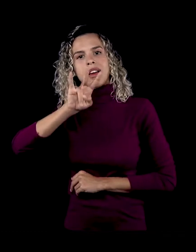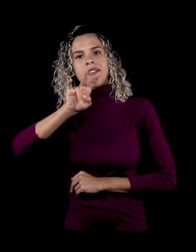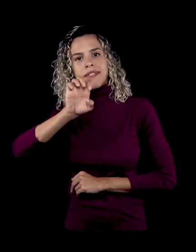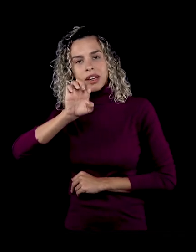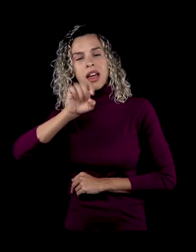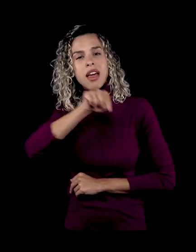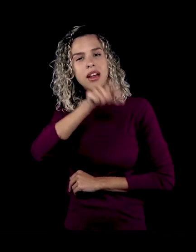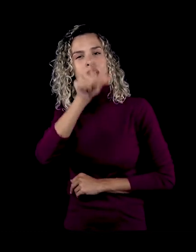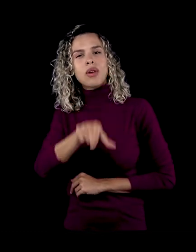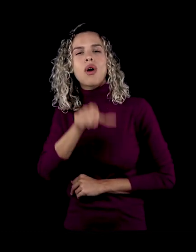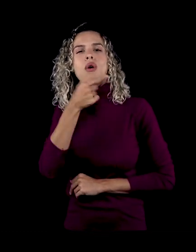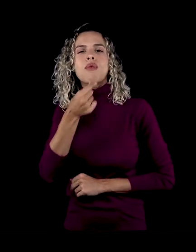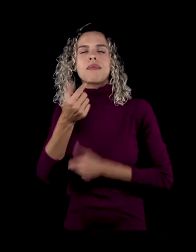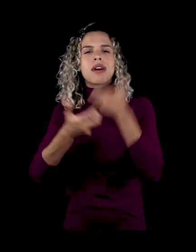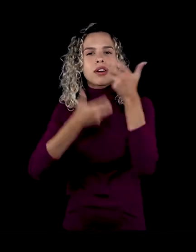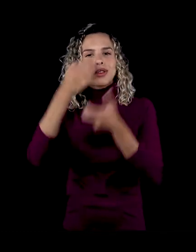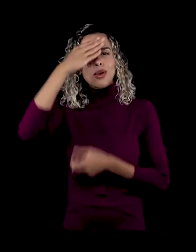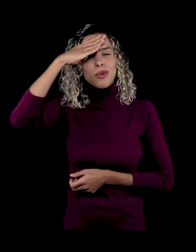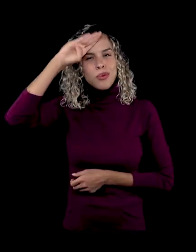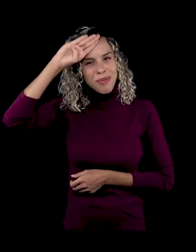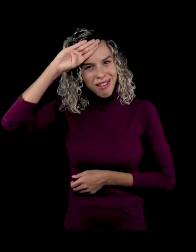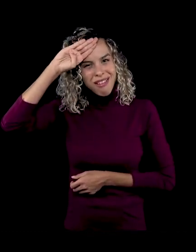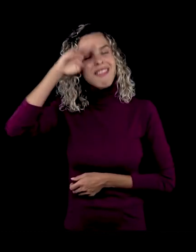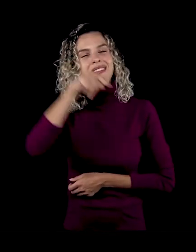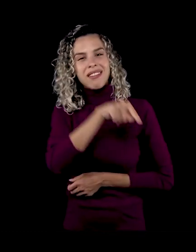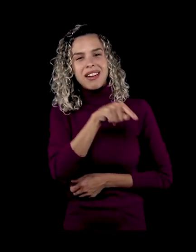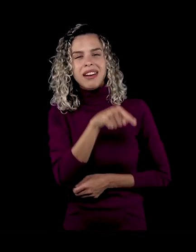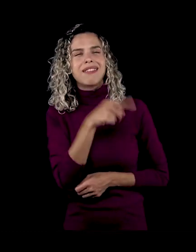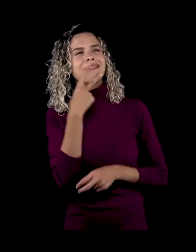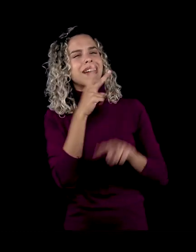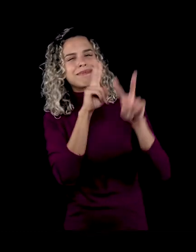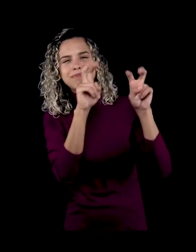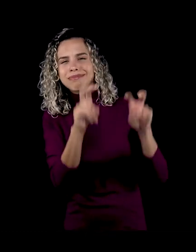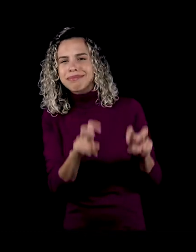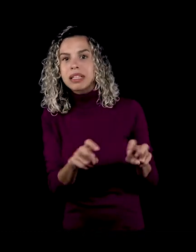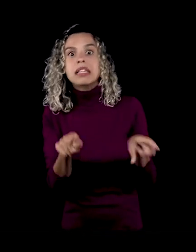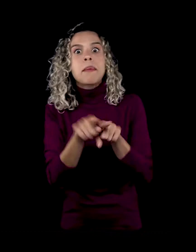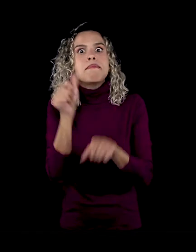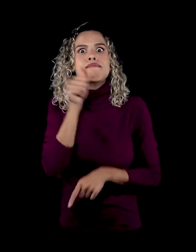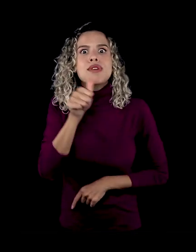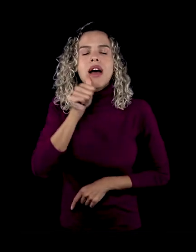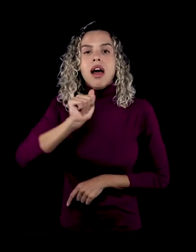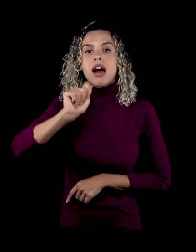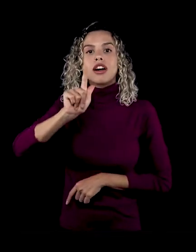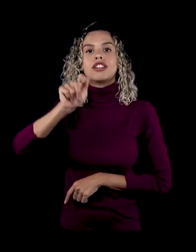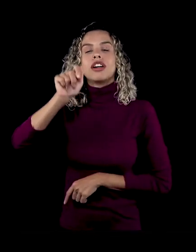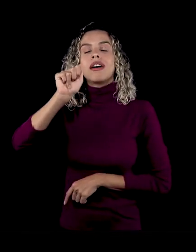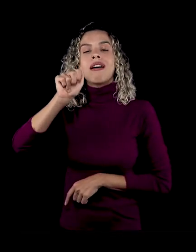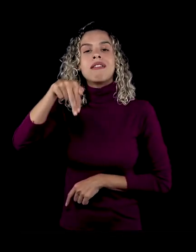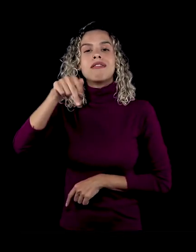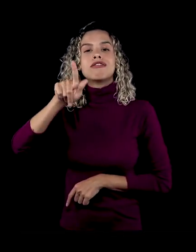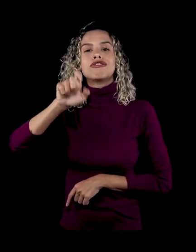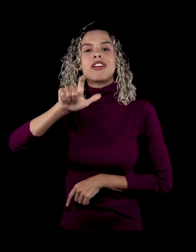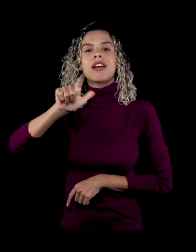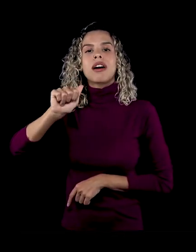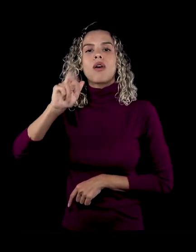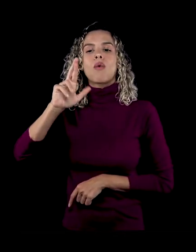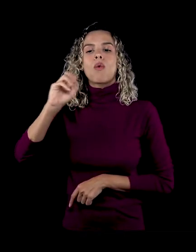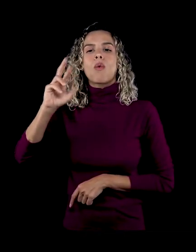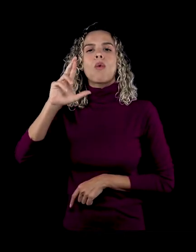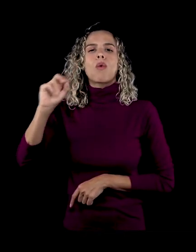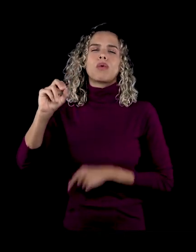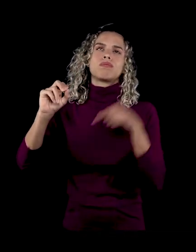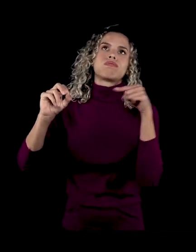cubano, que vem me falar de outras questões. Angela Rouro, você não imagina a importância